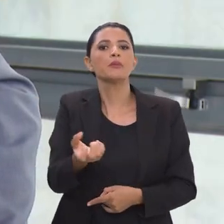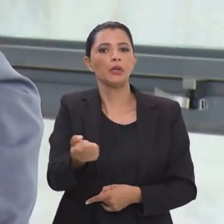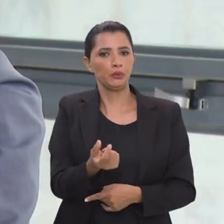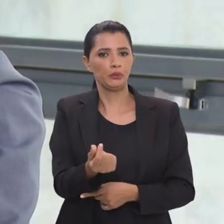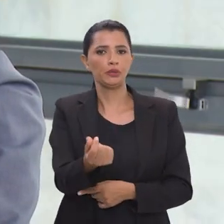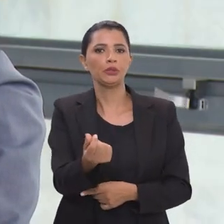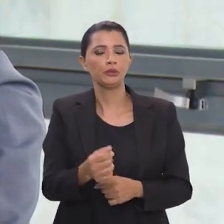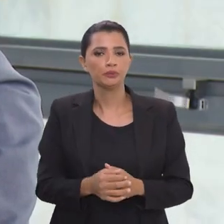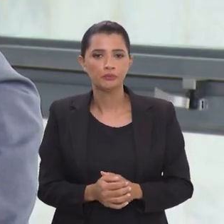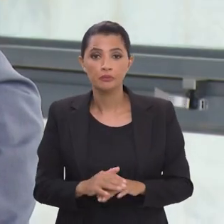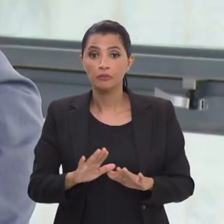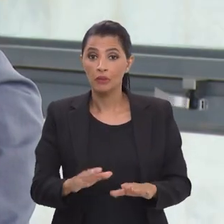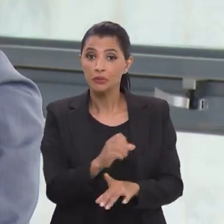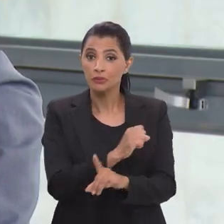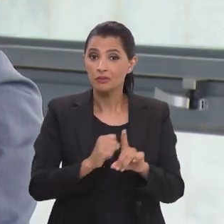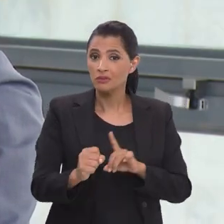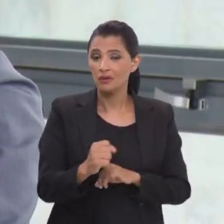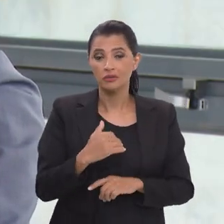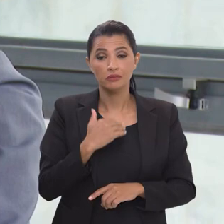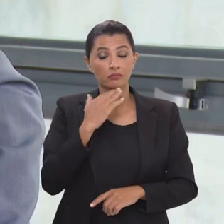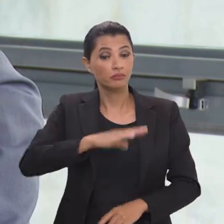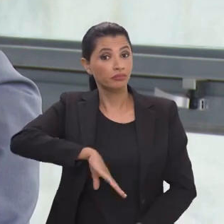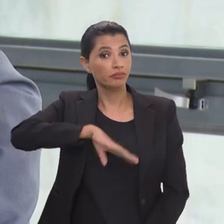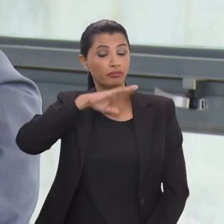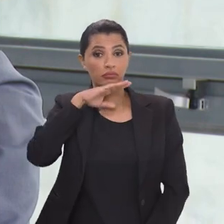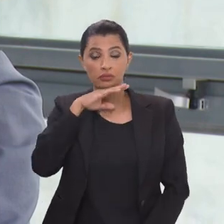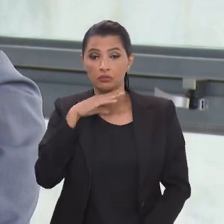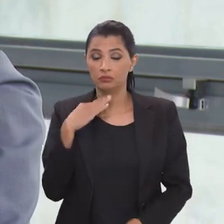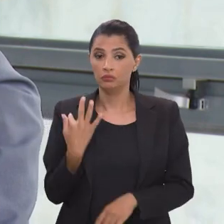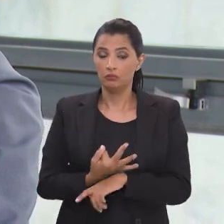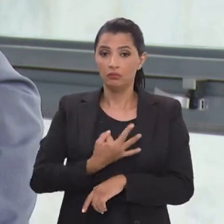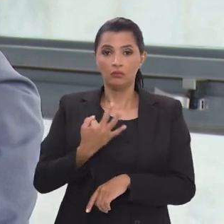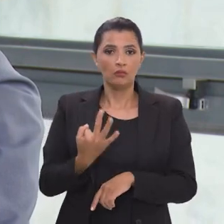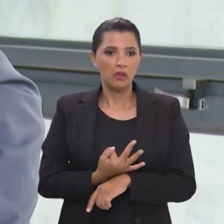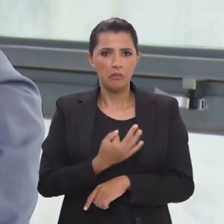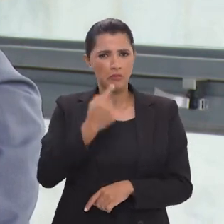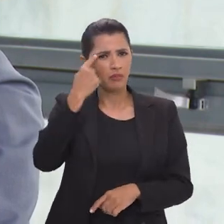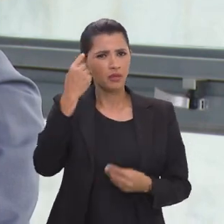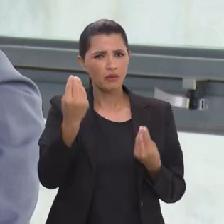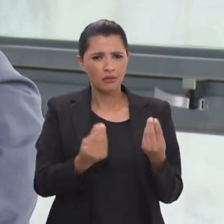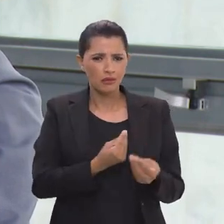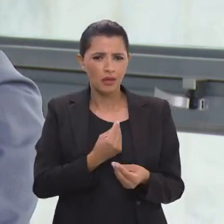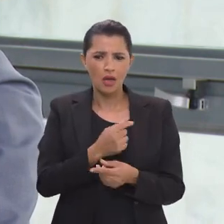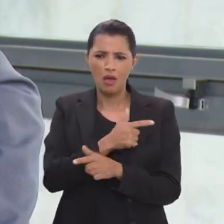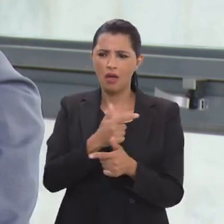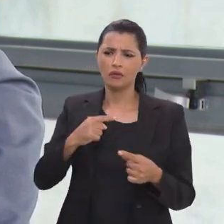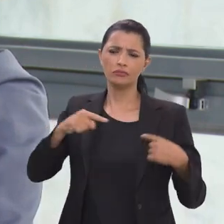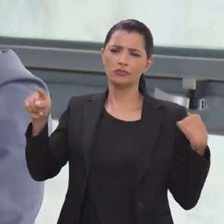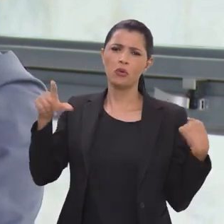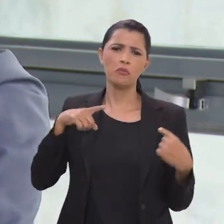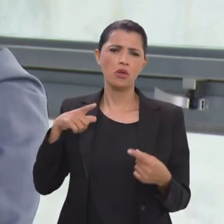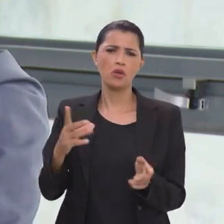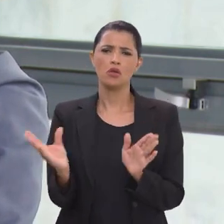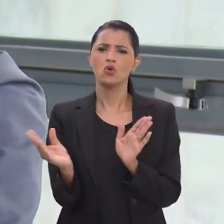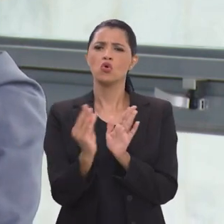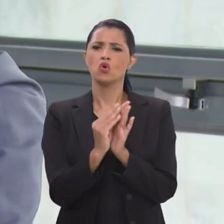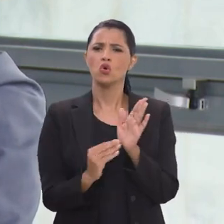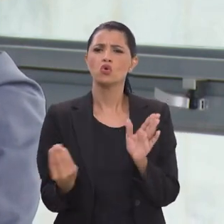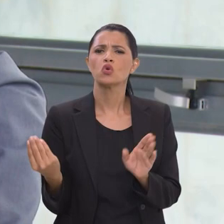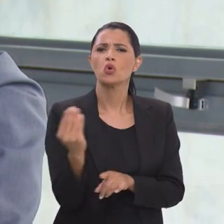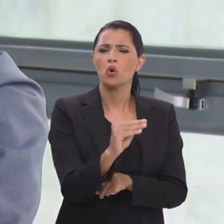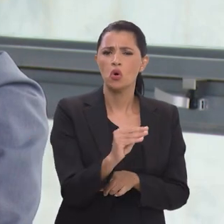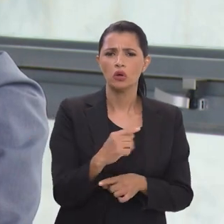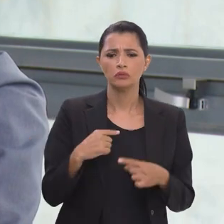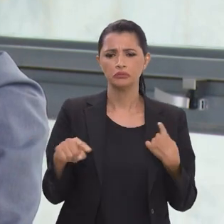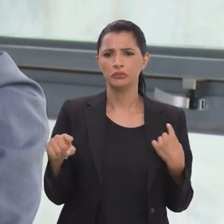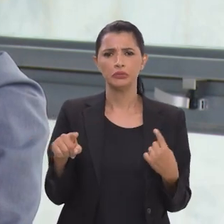então a sociedade brasileira não aguenta mais não tolera mais essa tese que era nós não temos nada a ver